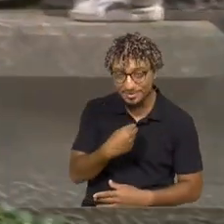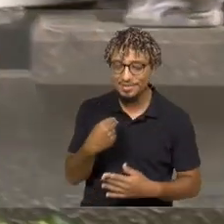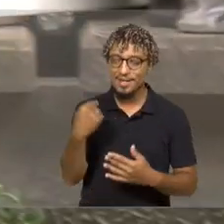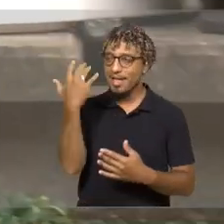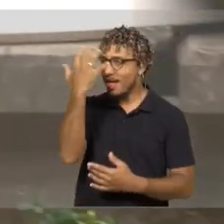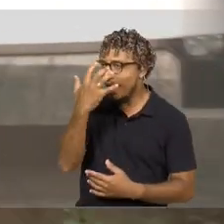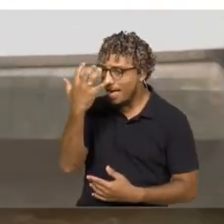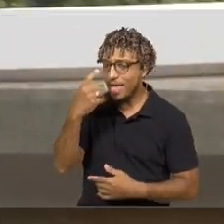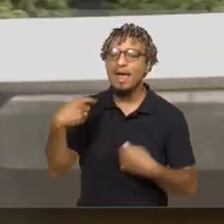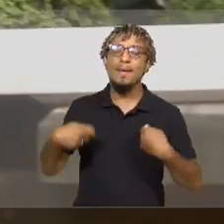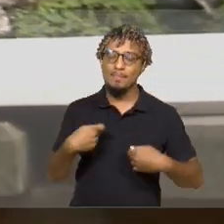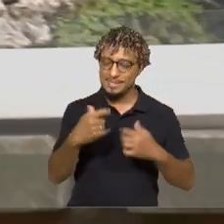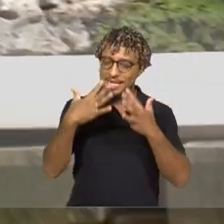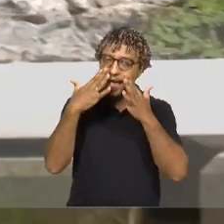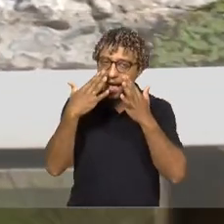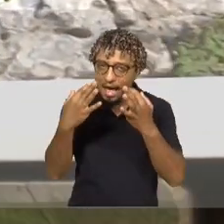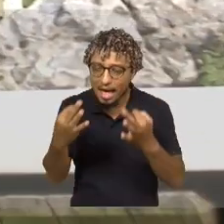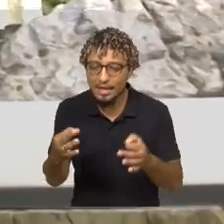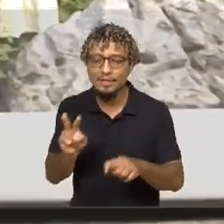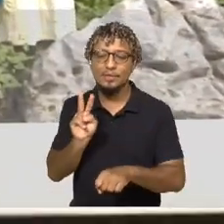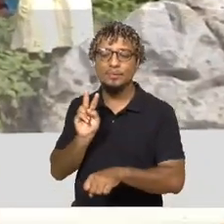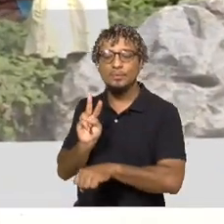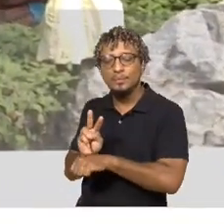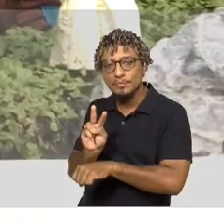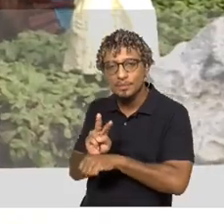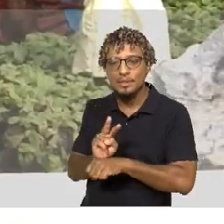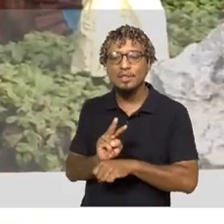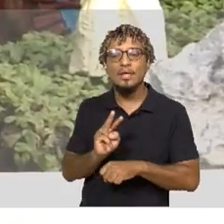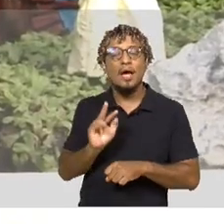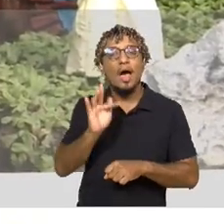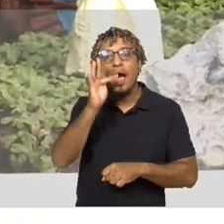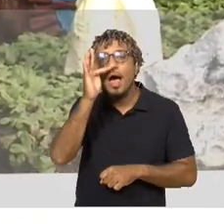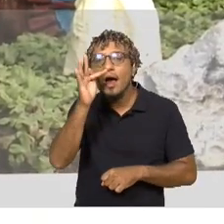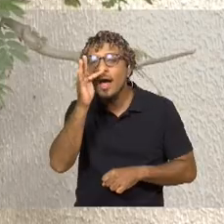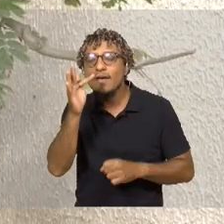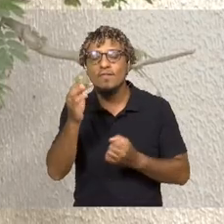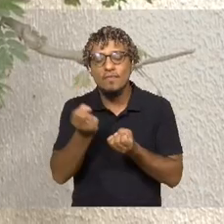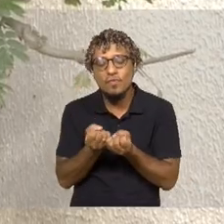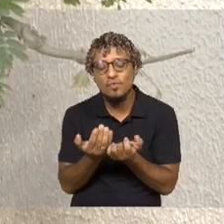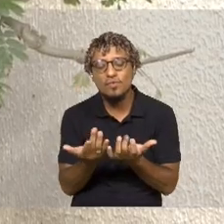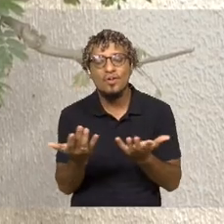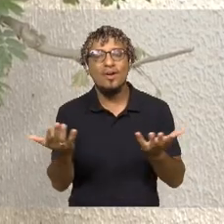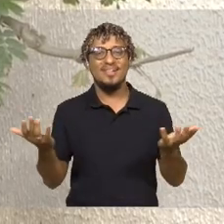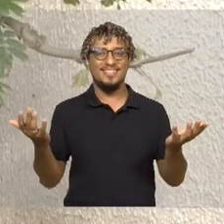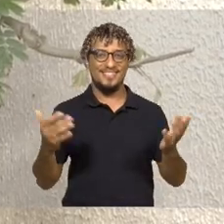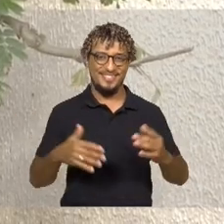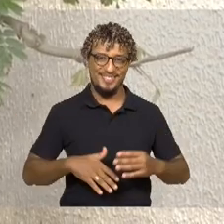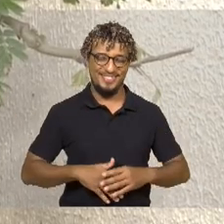precisa de bastante atenção para continuar florindo nas bandejas e nos vasos.